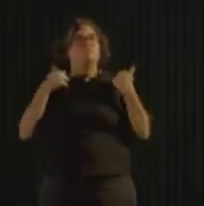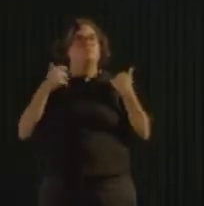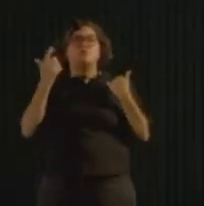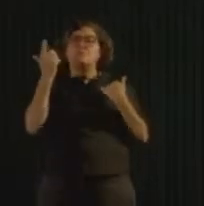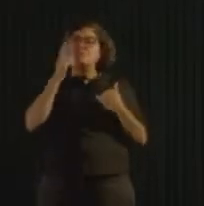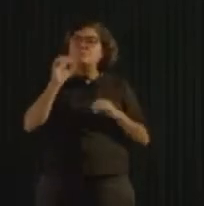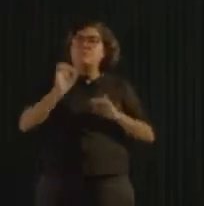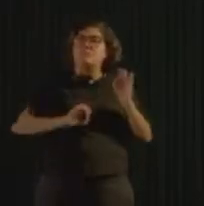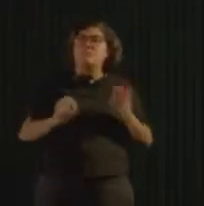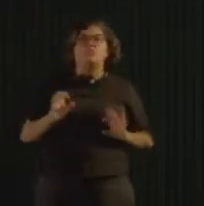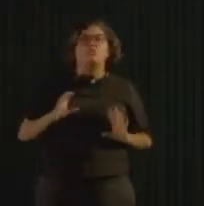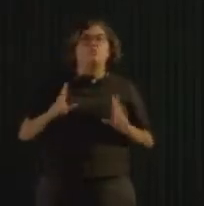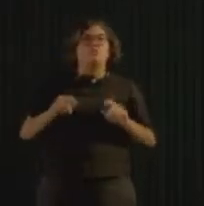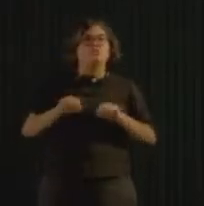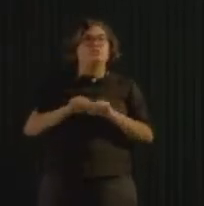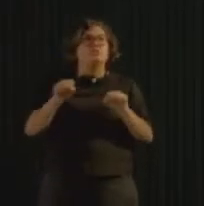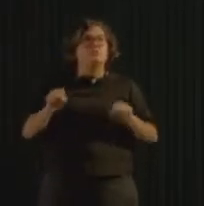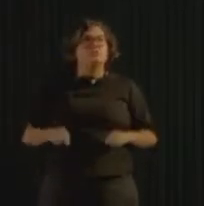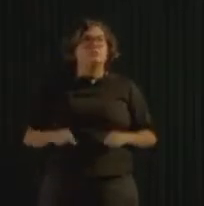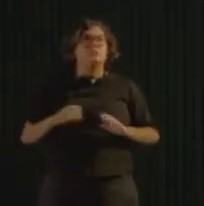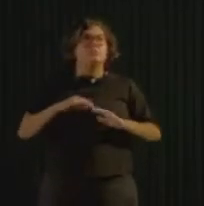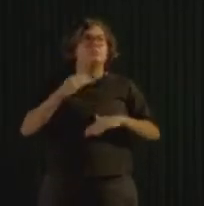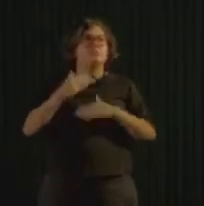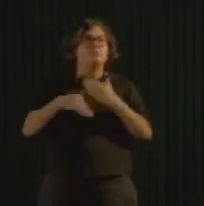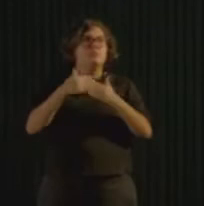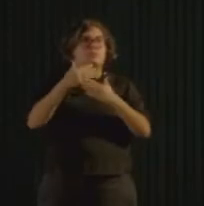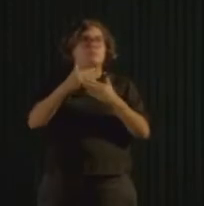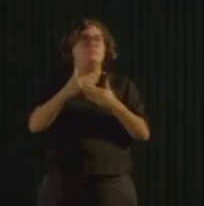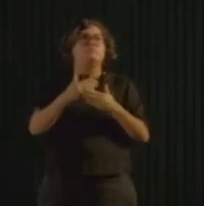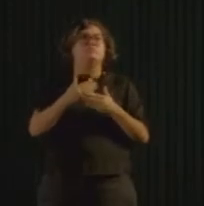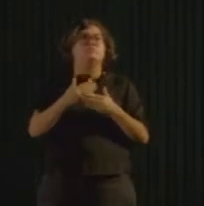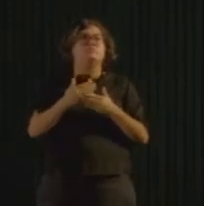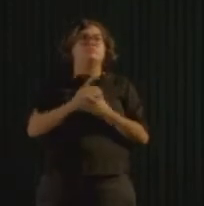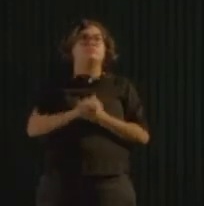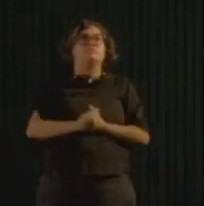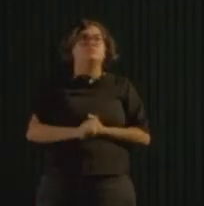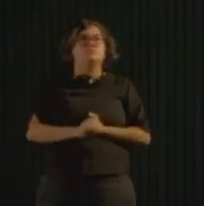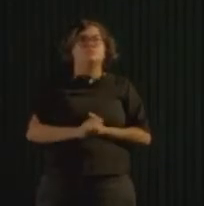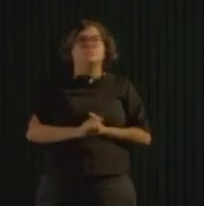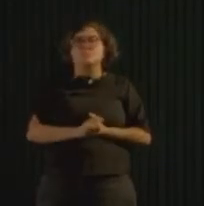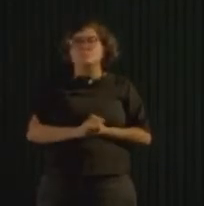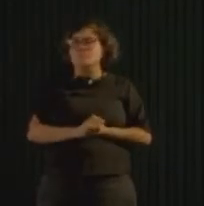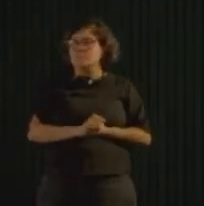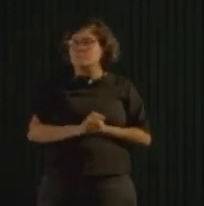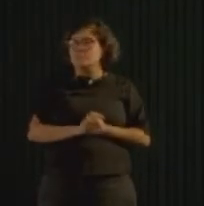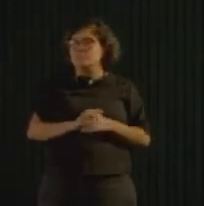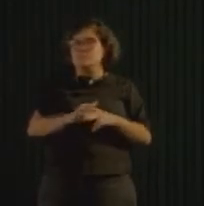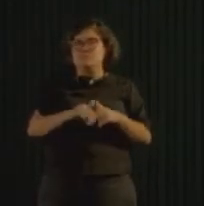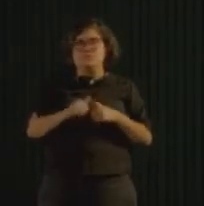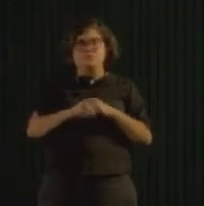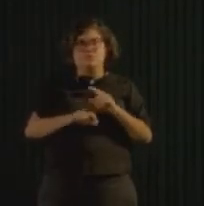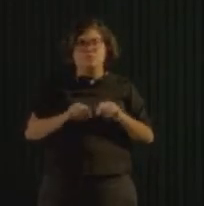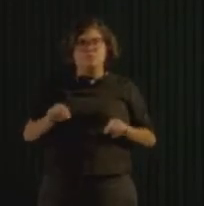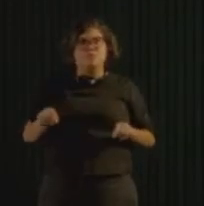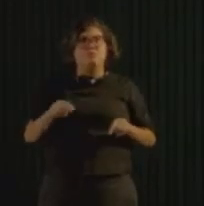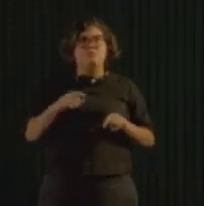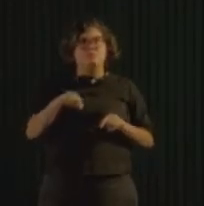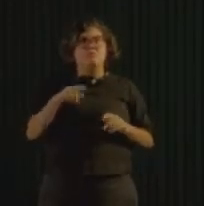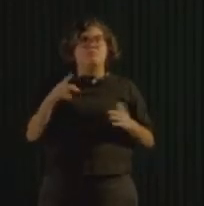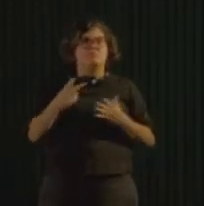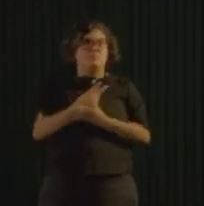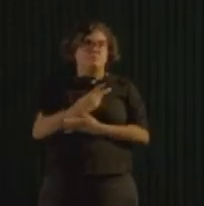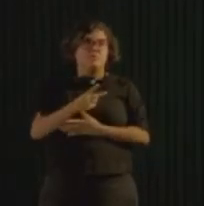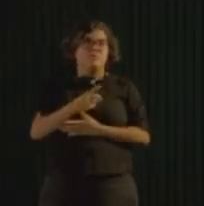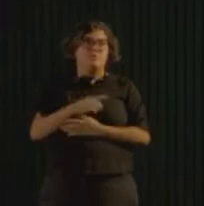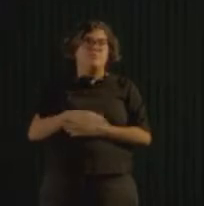sistema de resíduos, todo um processo de resíduos, a partir do upcycling. Então é isso que está acontecendo lá no